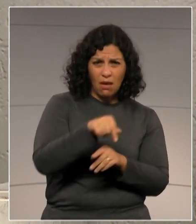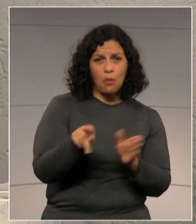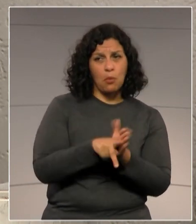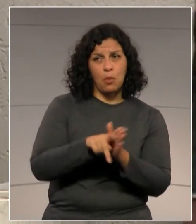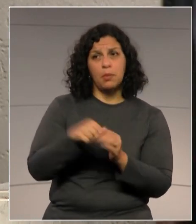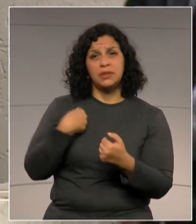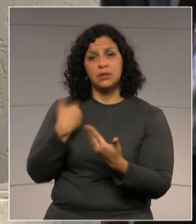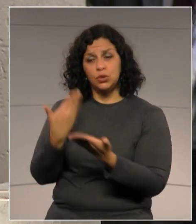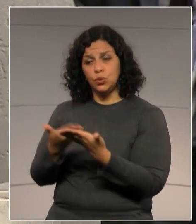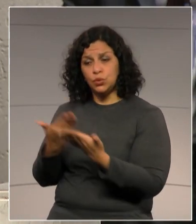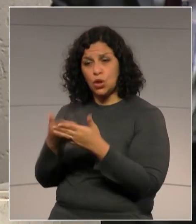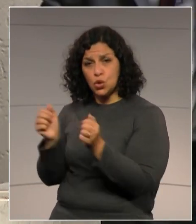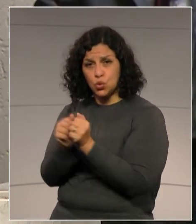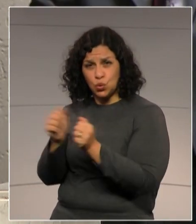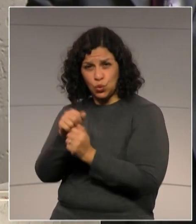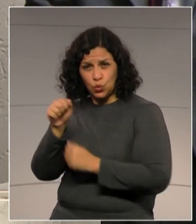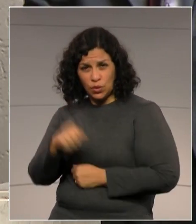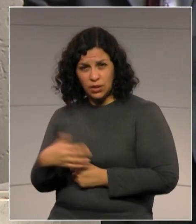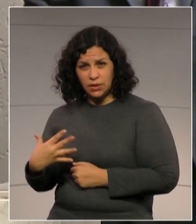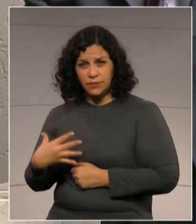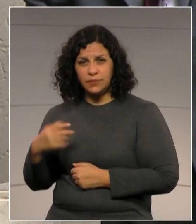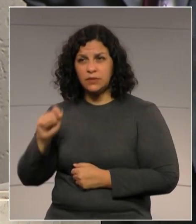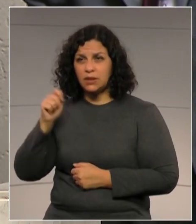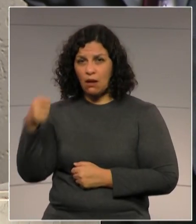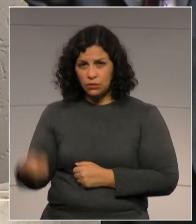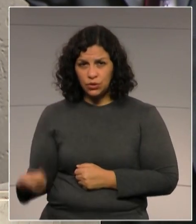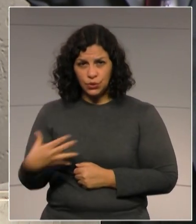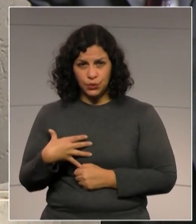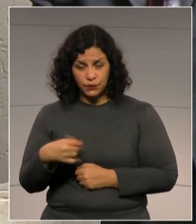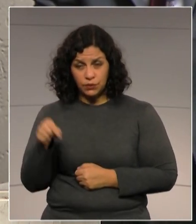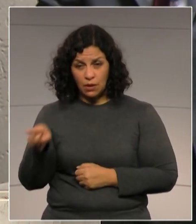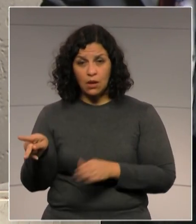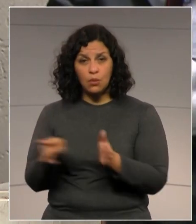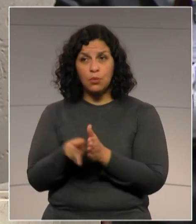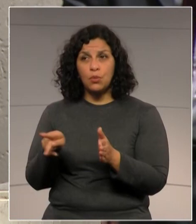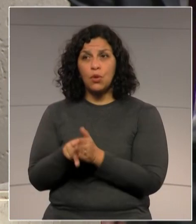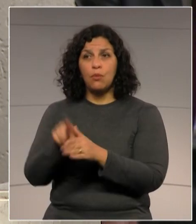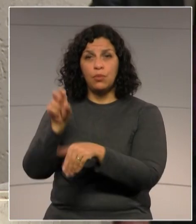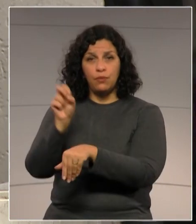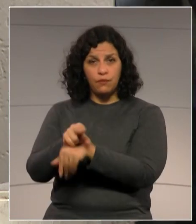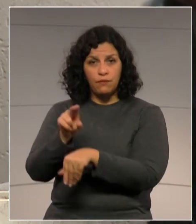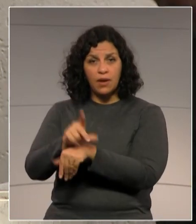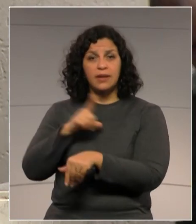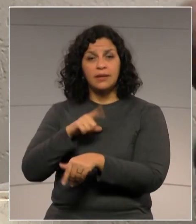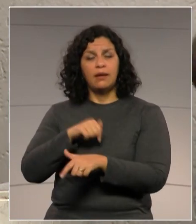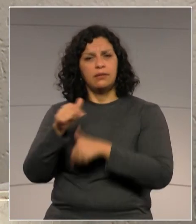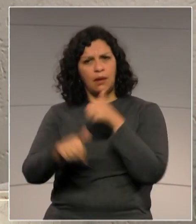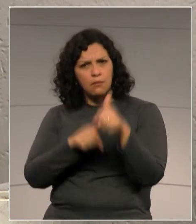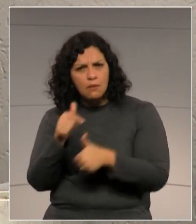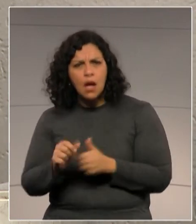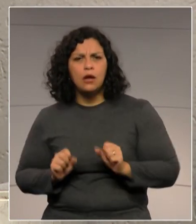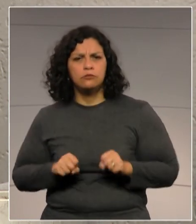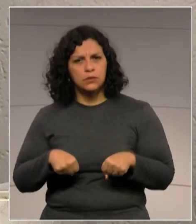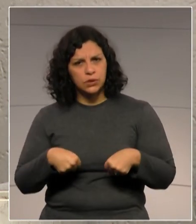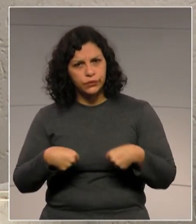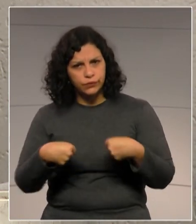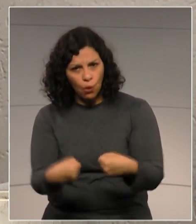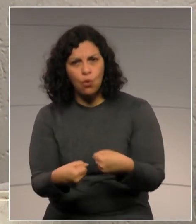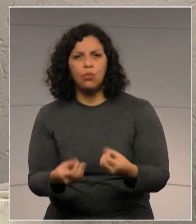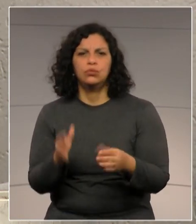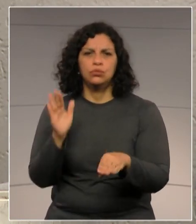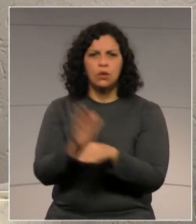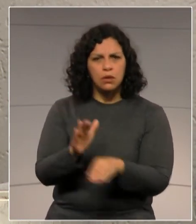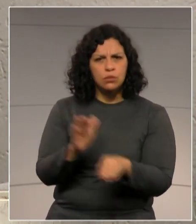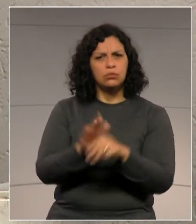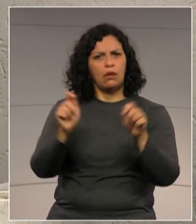aulas com o nosso governador, o Ratinho Júnior, que cria empregos com trabalho, com dedicação, não